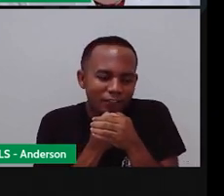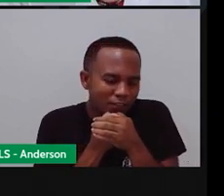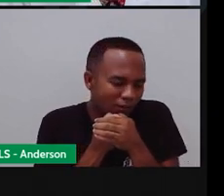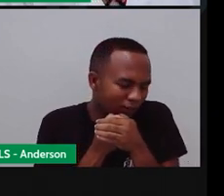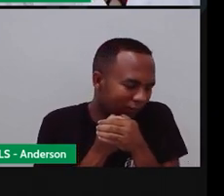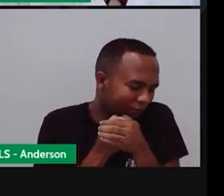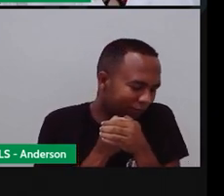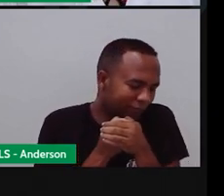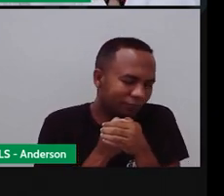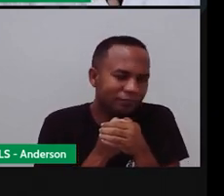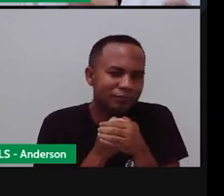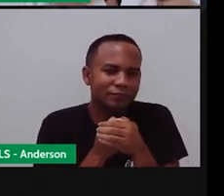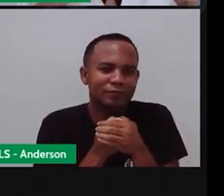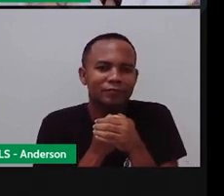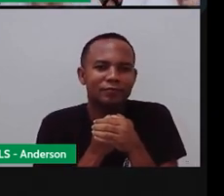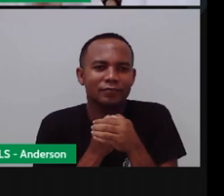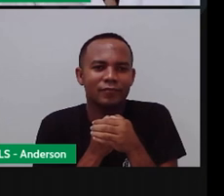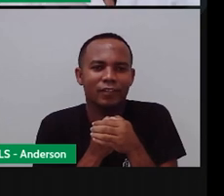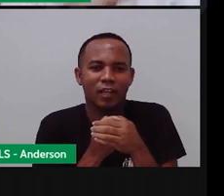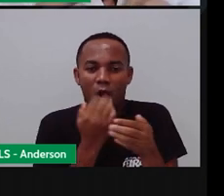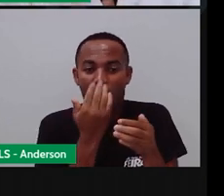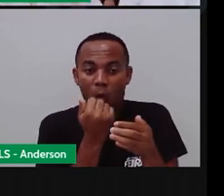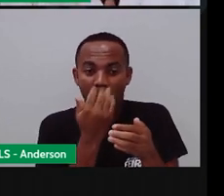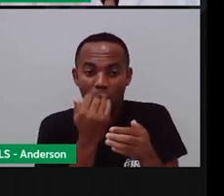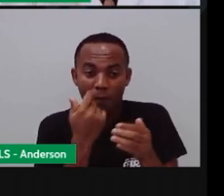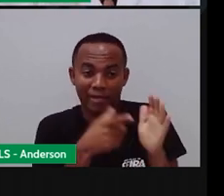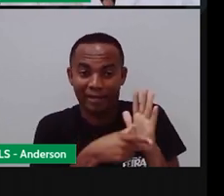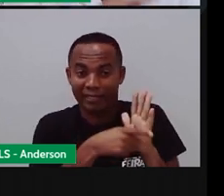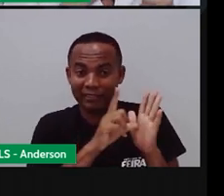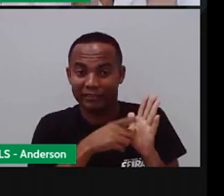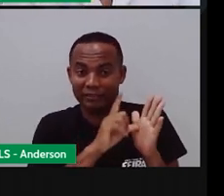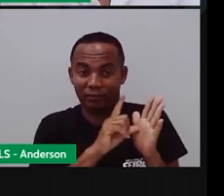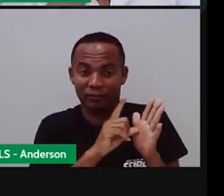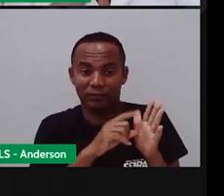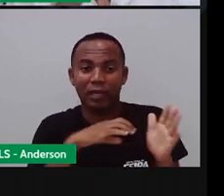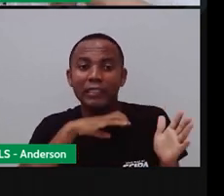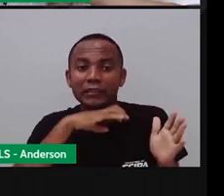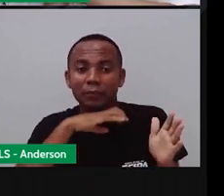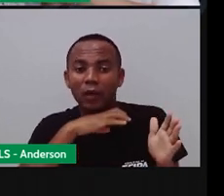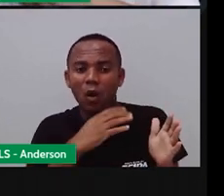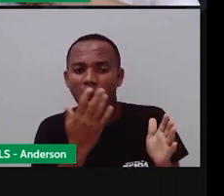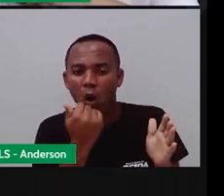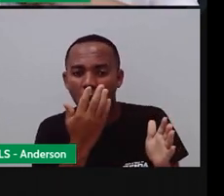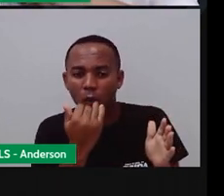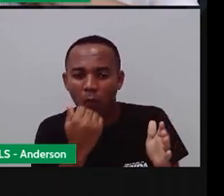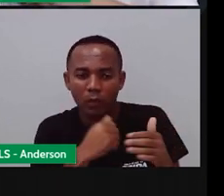se intoca guarda alimento ou come um bocado se intoca e ó